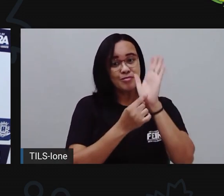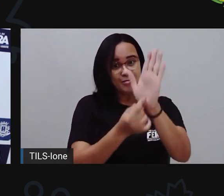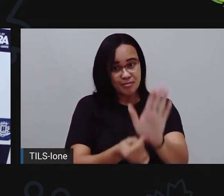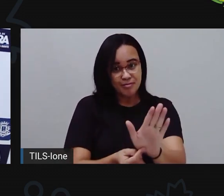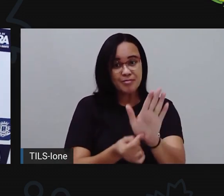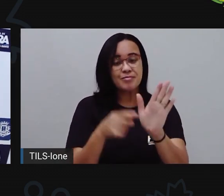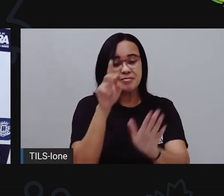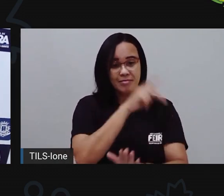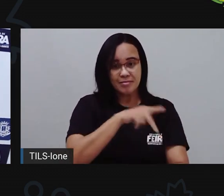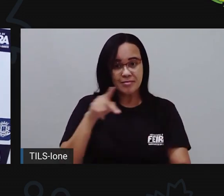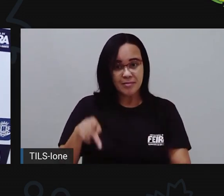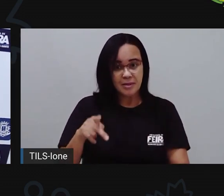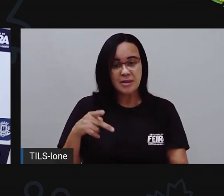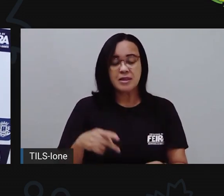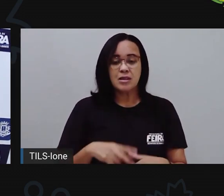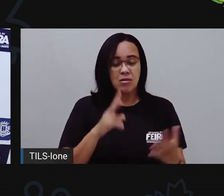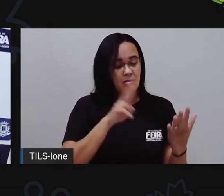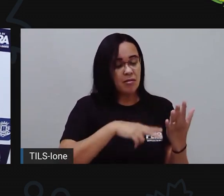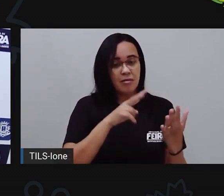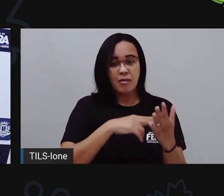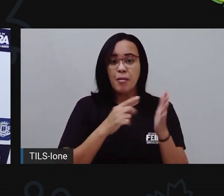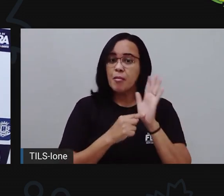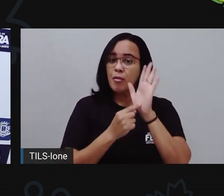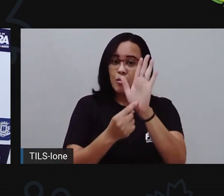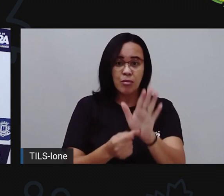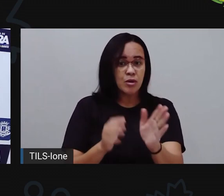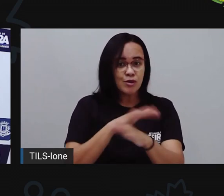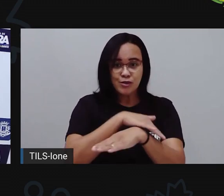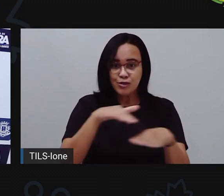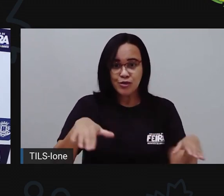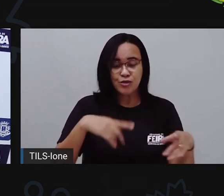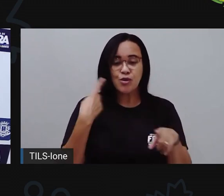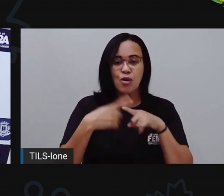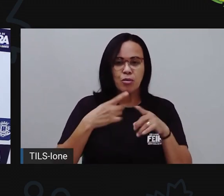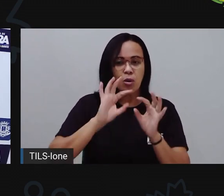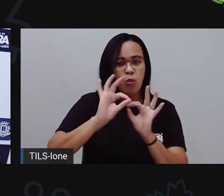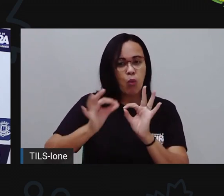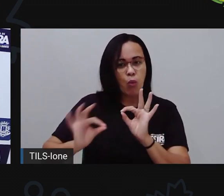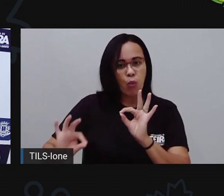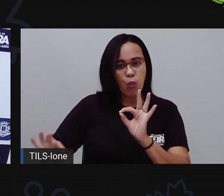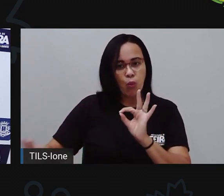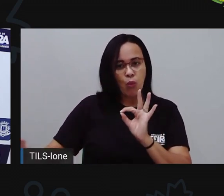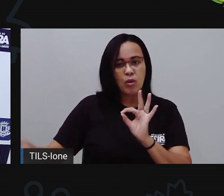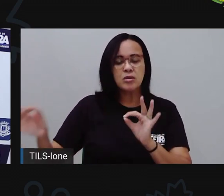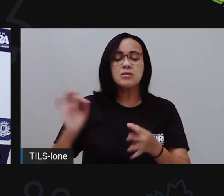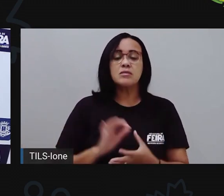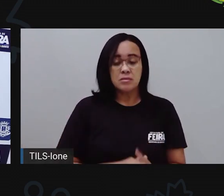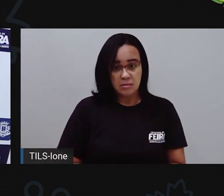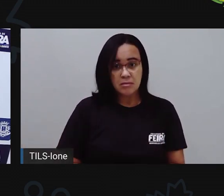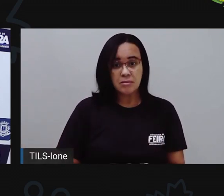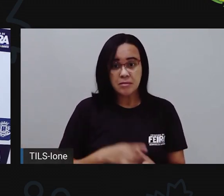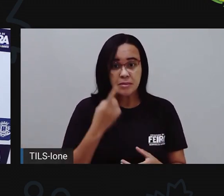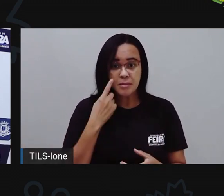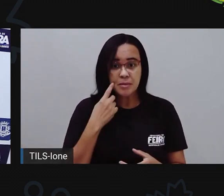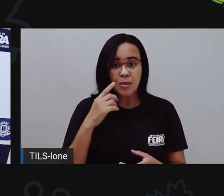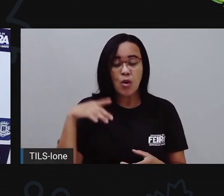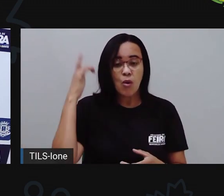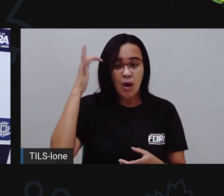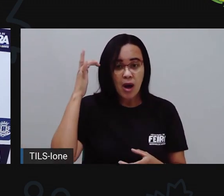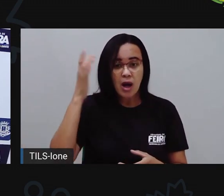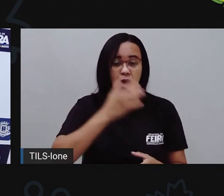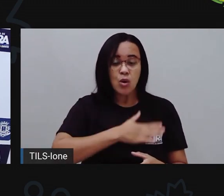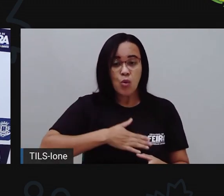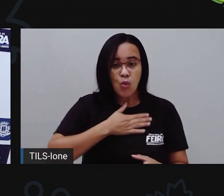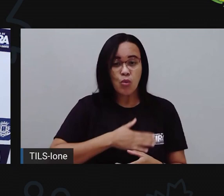com vocês porque ele é bem grandinho. Eu só vou mostrar aqui o nome desse cordel, que a Pró achou bem interessante, como a gente está